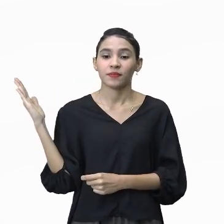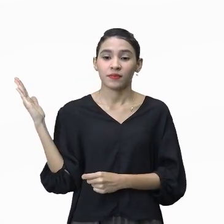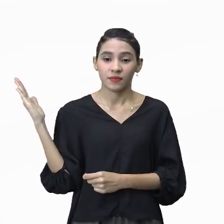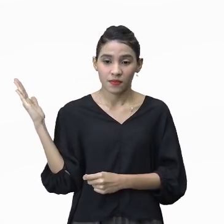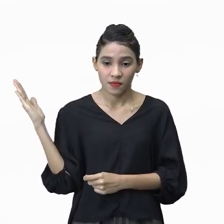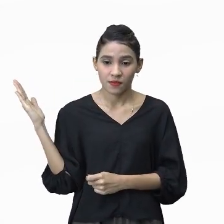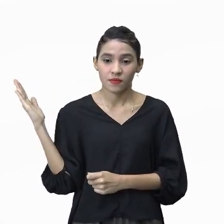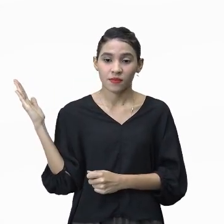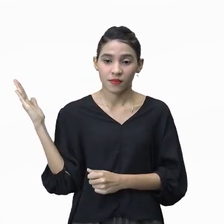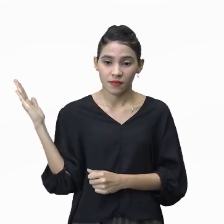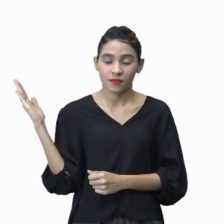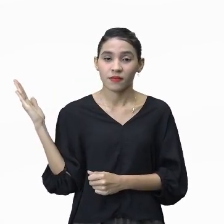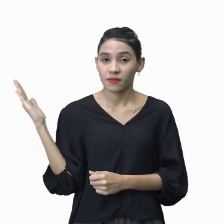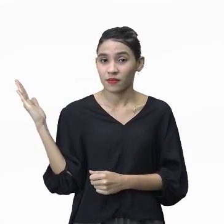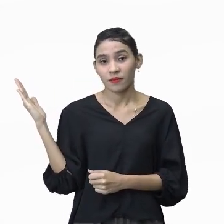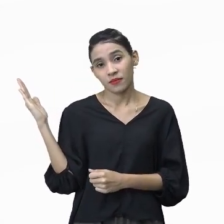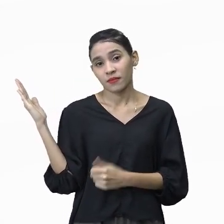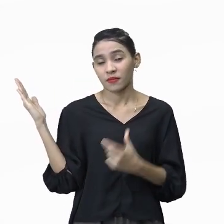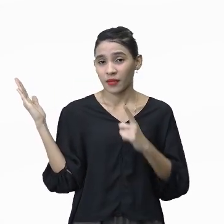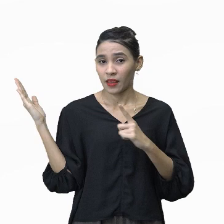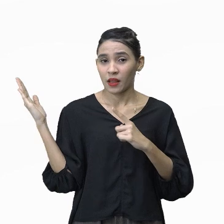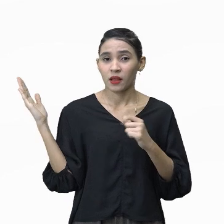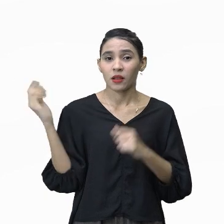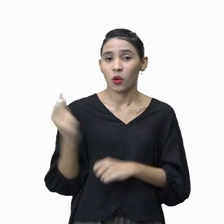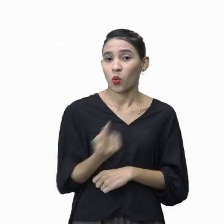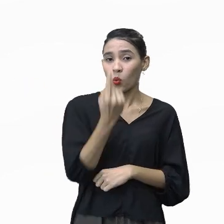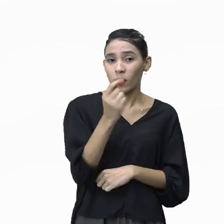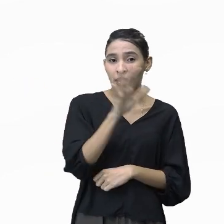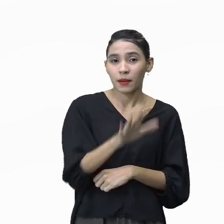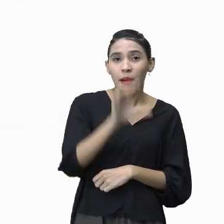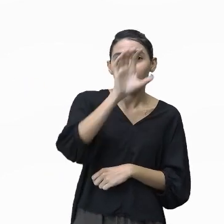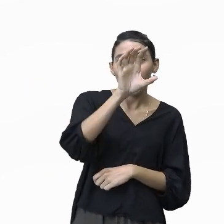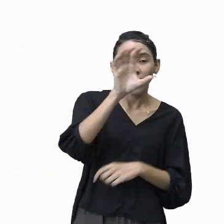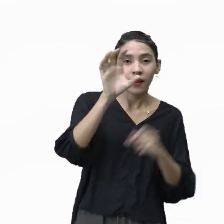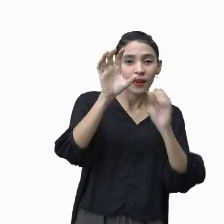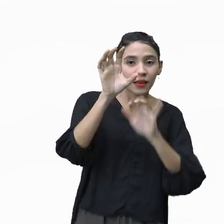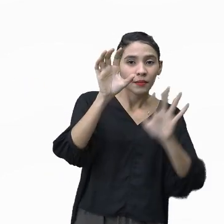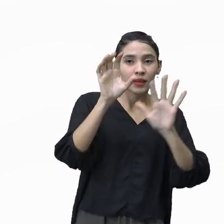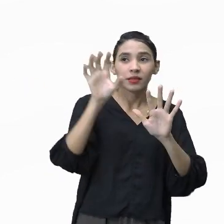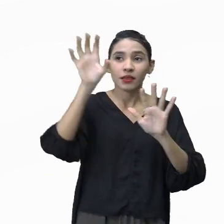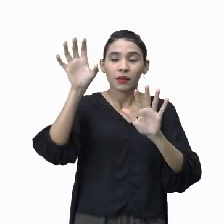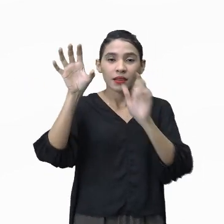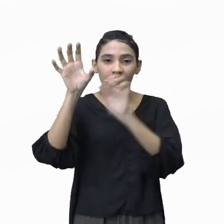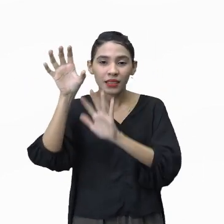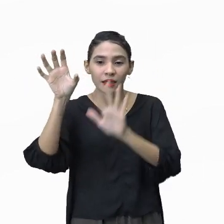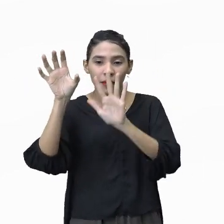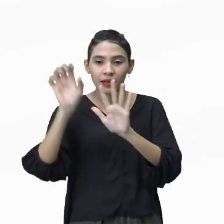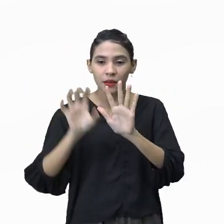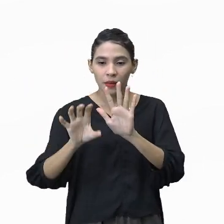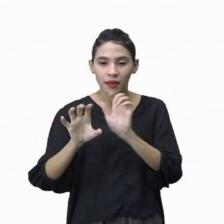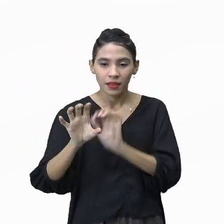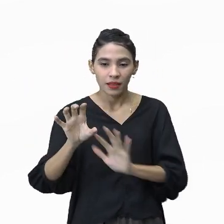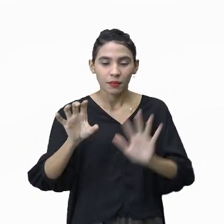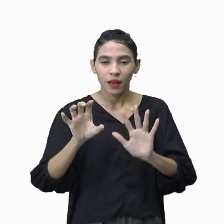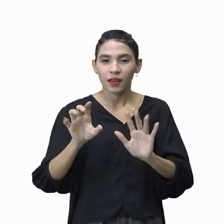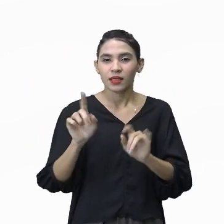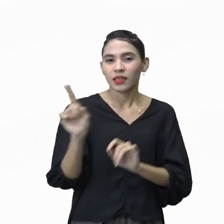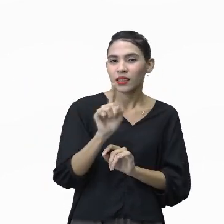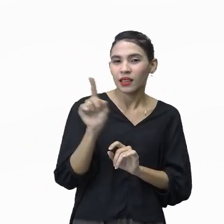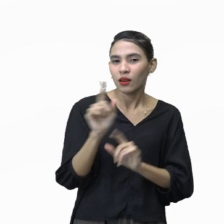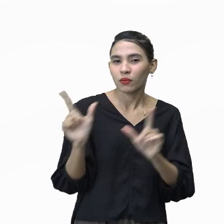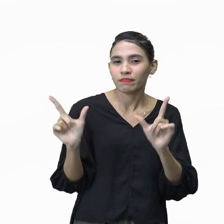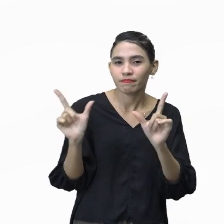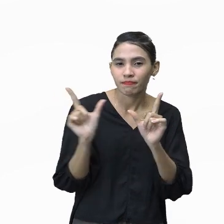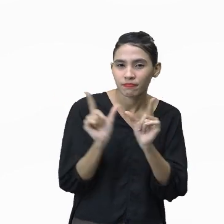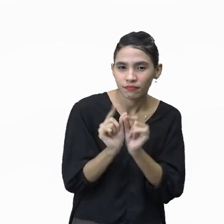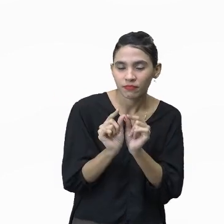Embora traga ali uma imagem em cada, em cada região, ele não reduz, né, a,